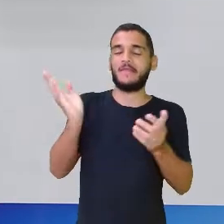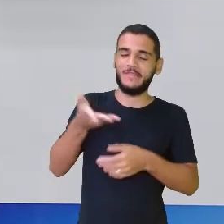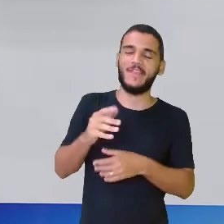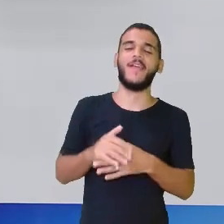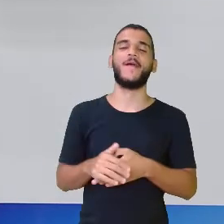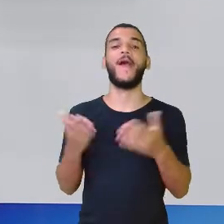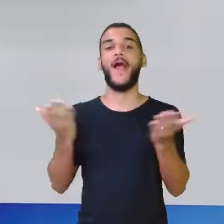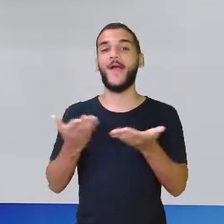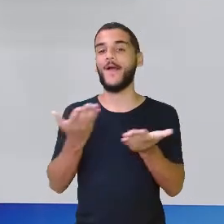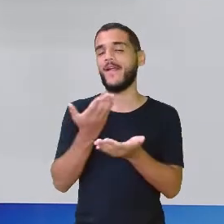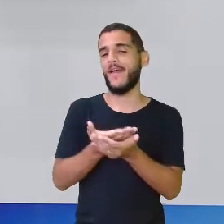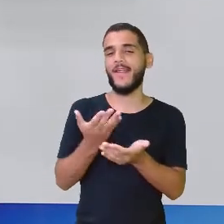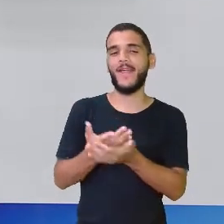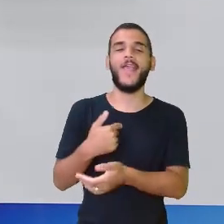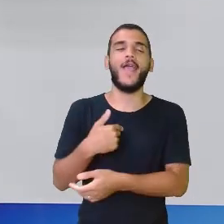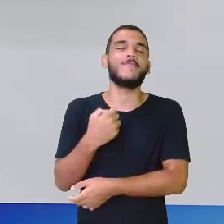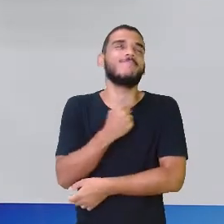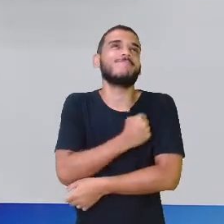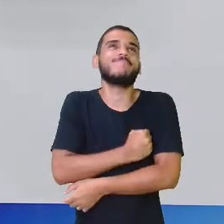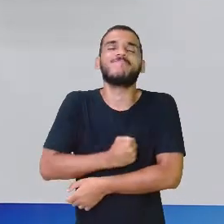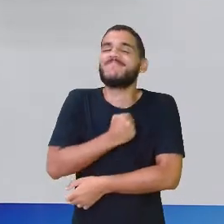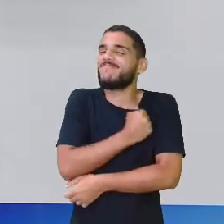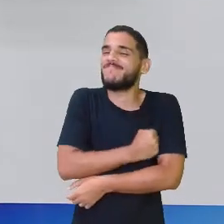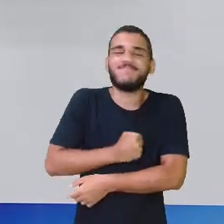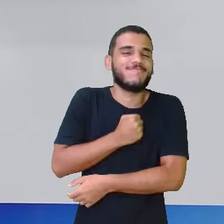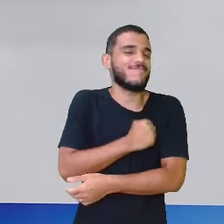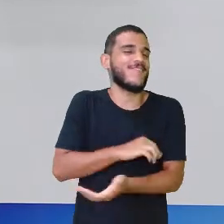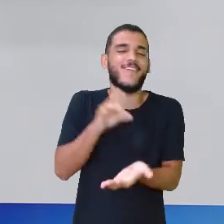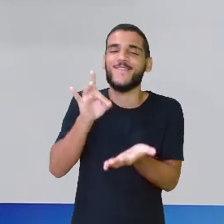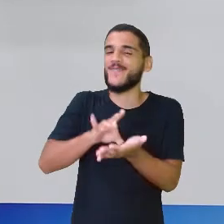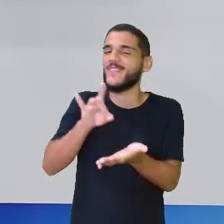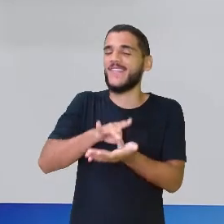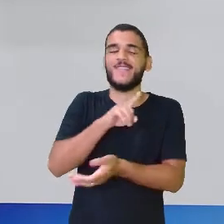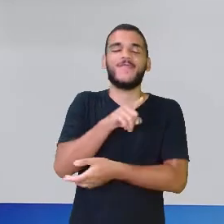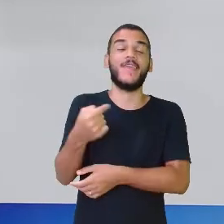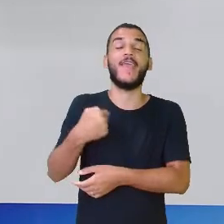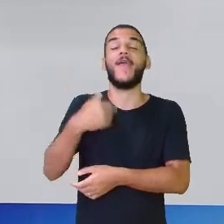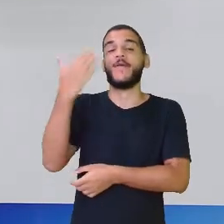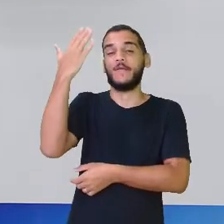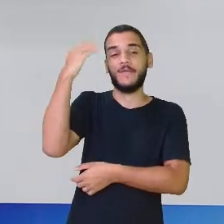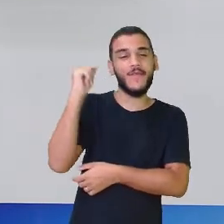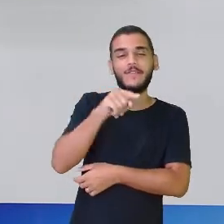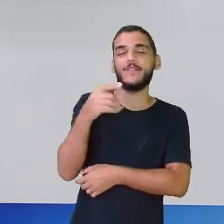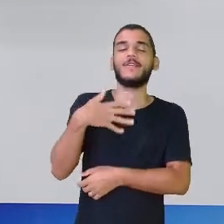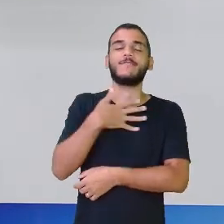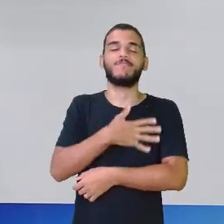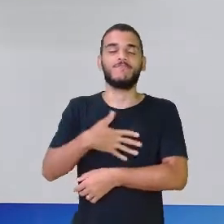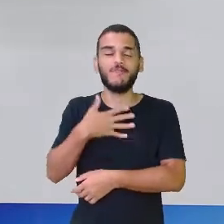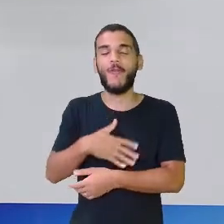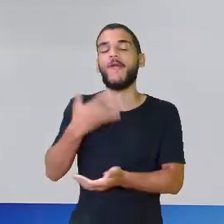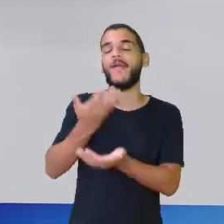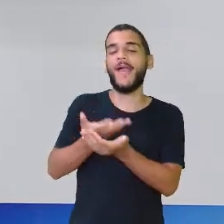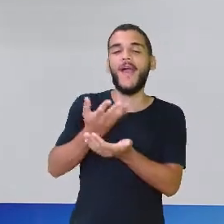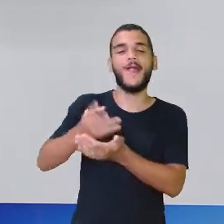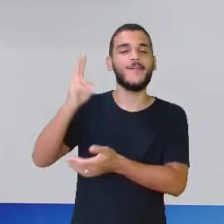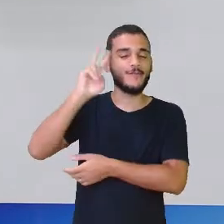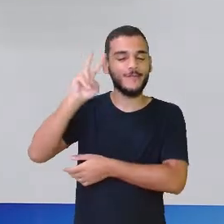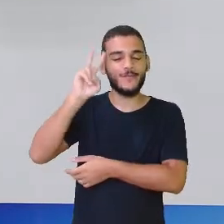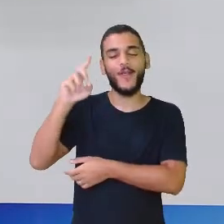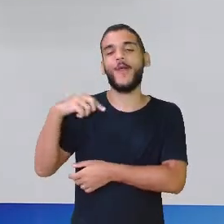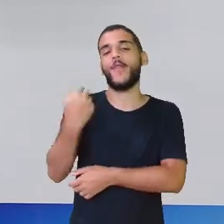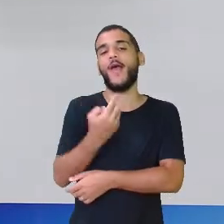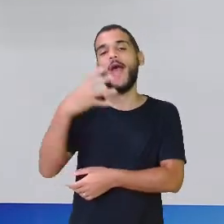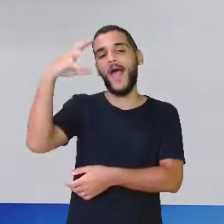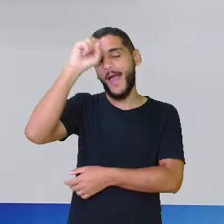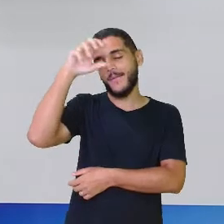vocês, eu tava morrendo de saudade. Sei que vocês também gostam bastante da aula de história, que a gente aprende